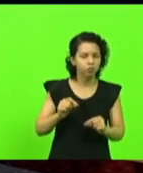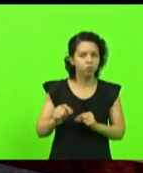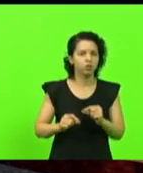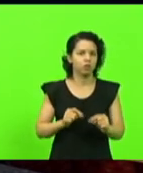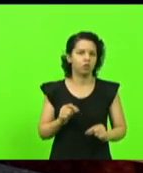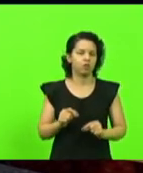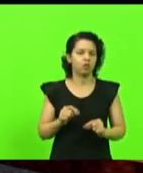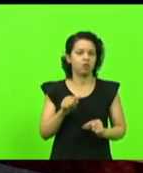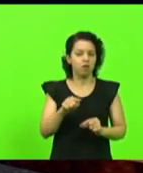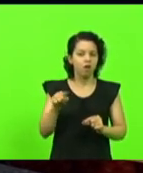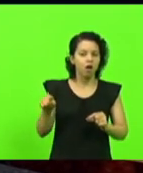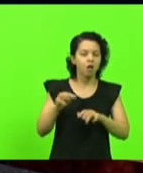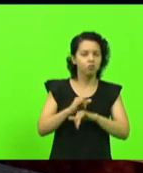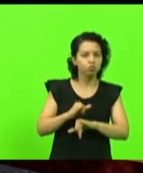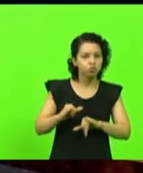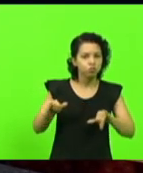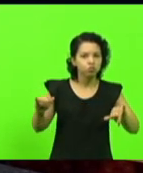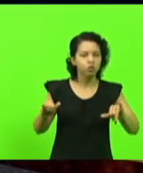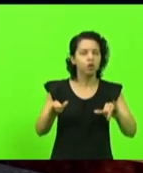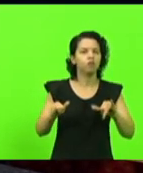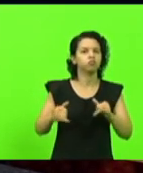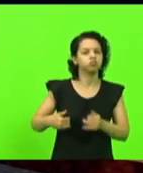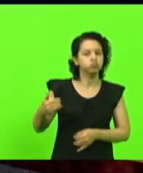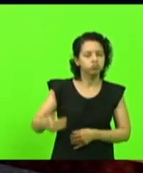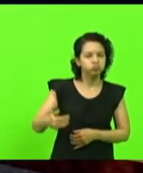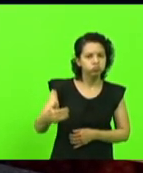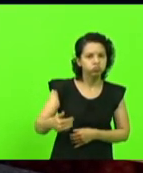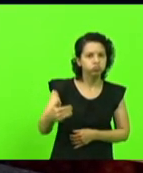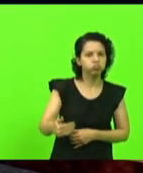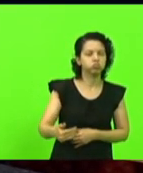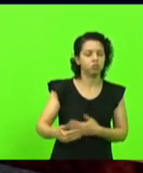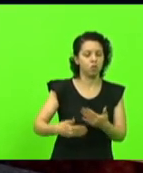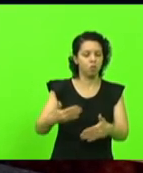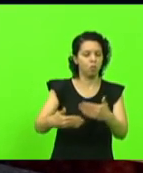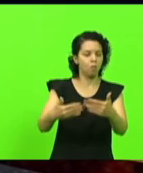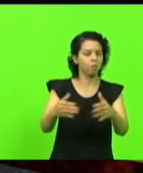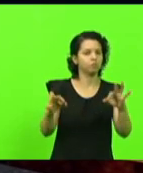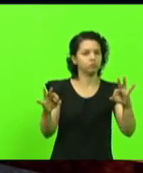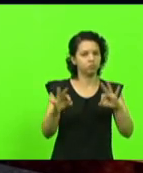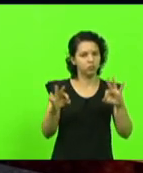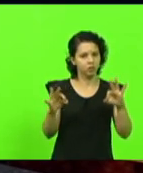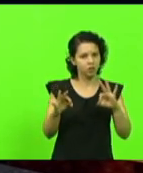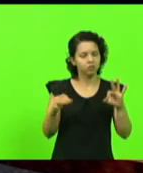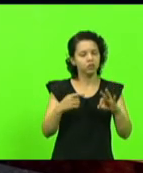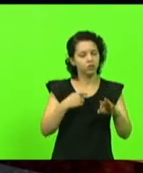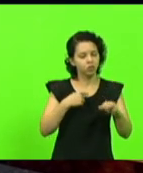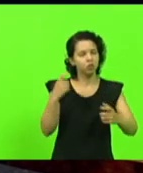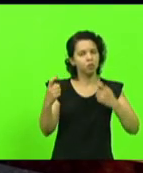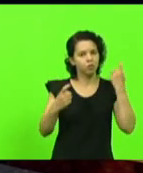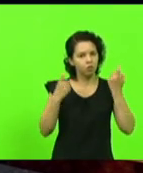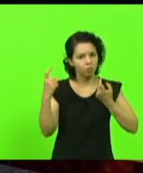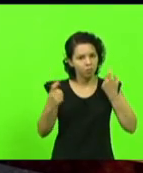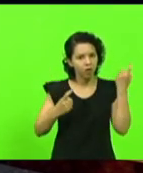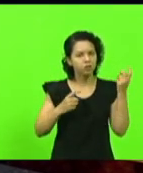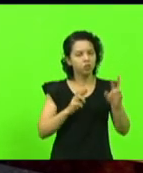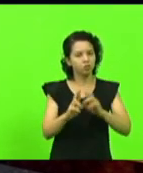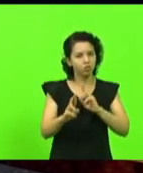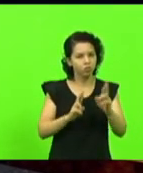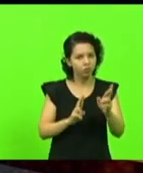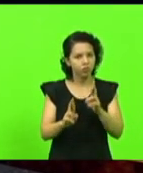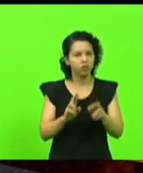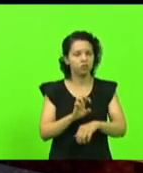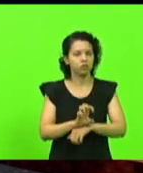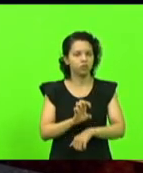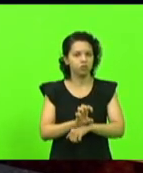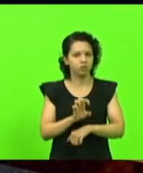está sendo anunciado mas efetivamente não está em andamento estou muito preocupado com as nossas rodovias estaduais